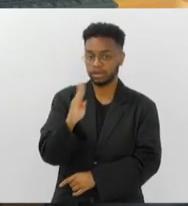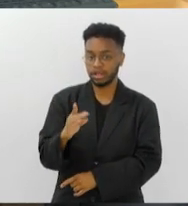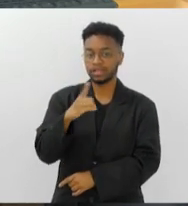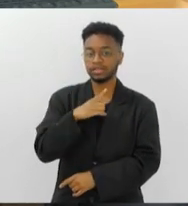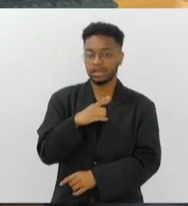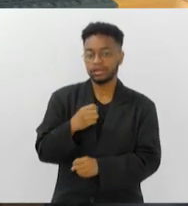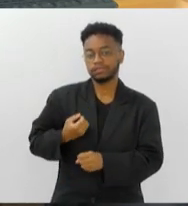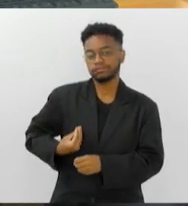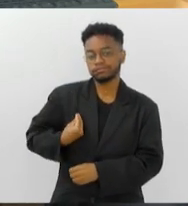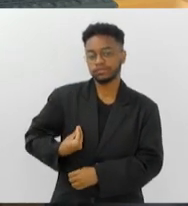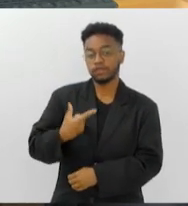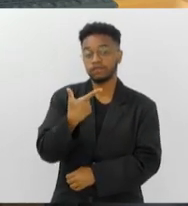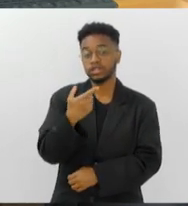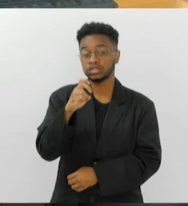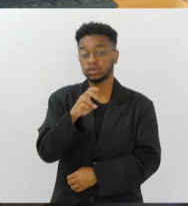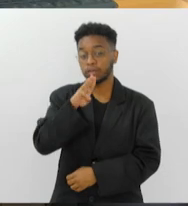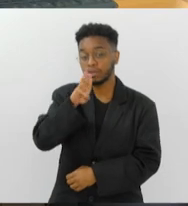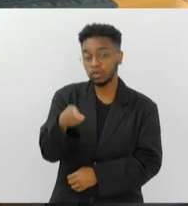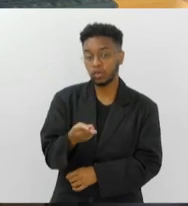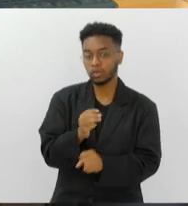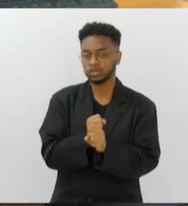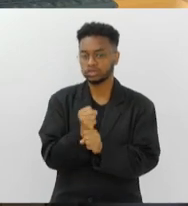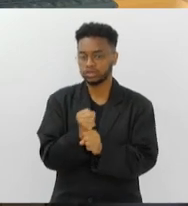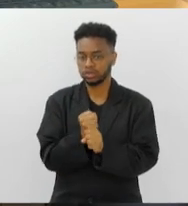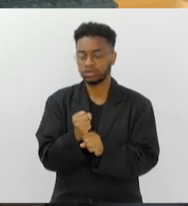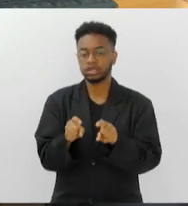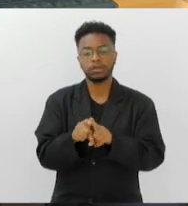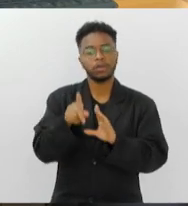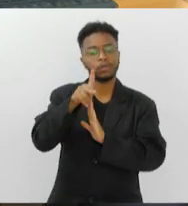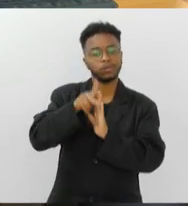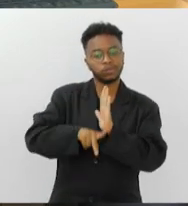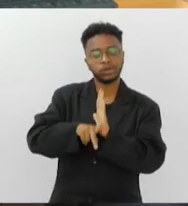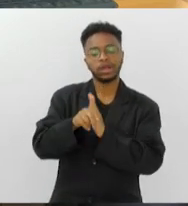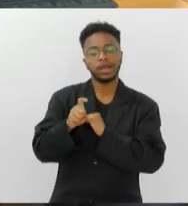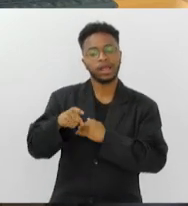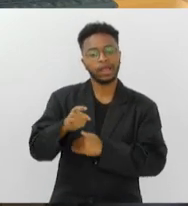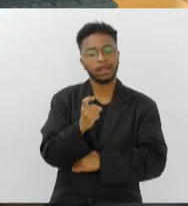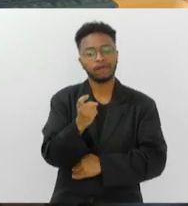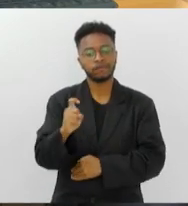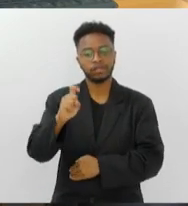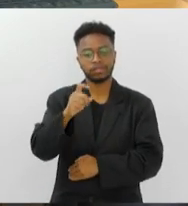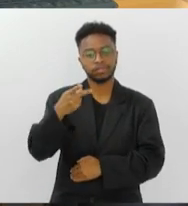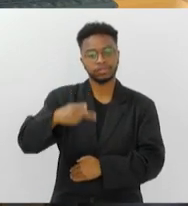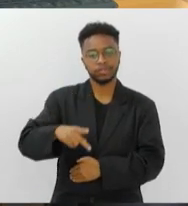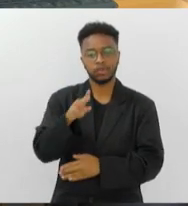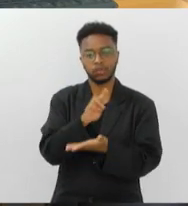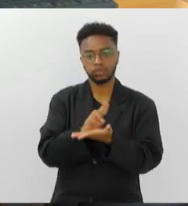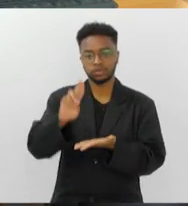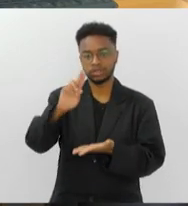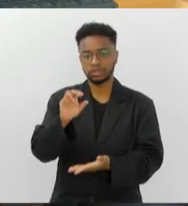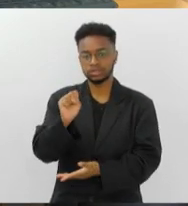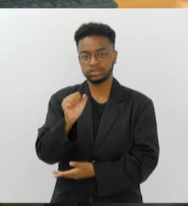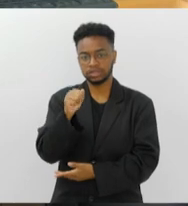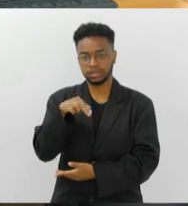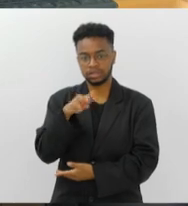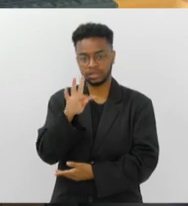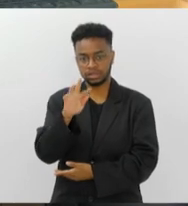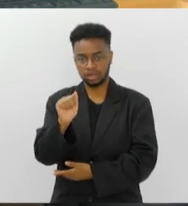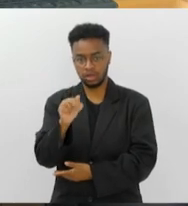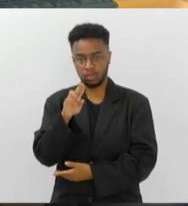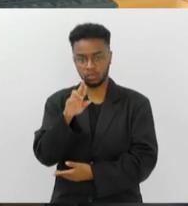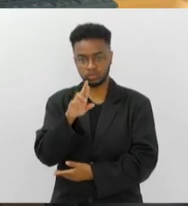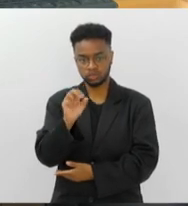há 25 milhões de anos. O projeto Cavalos Marinhos, da Universidade Santa Úrsula, iniciou a formação de um banco